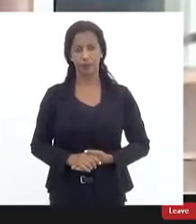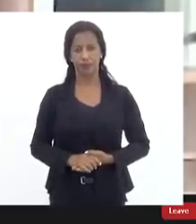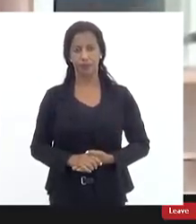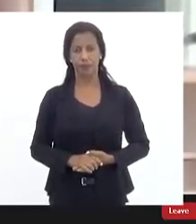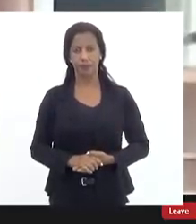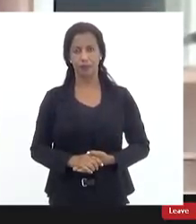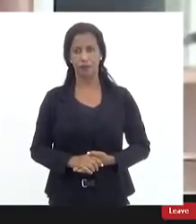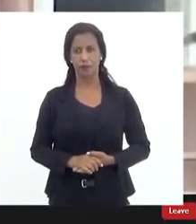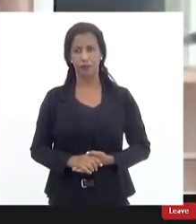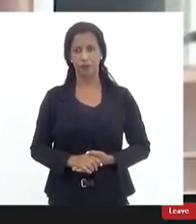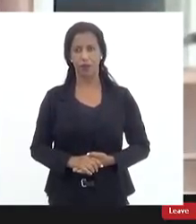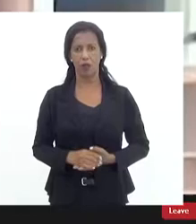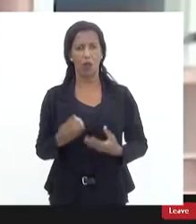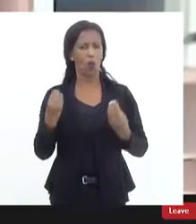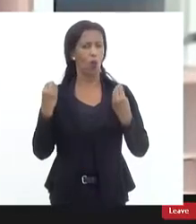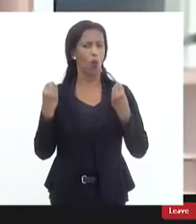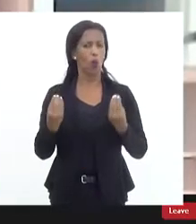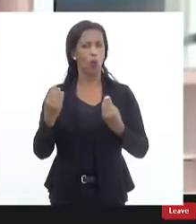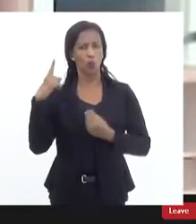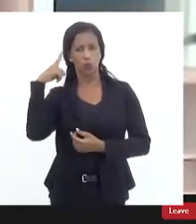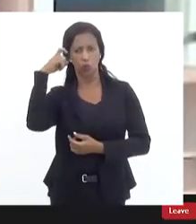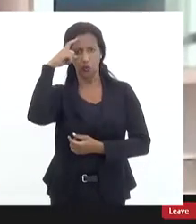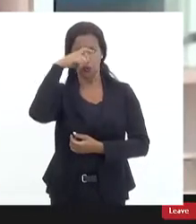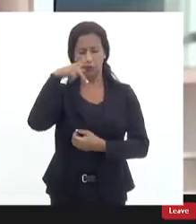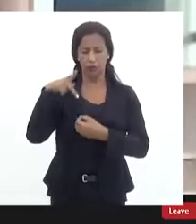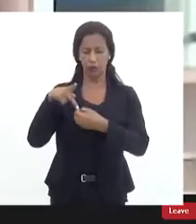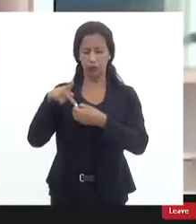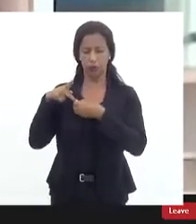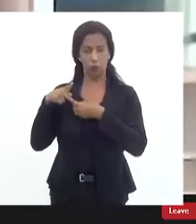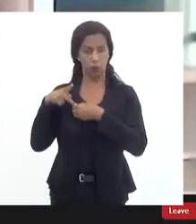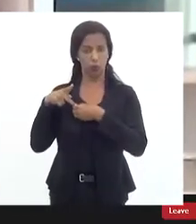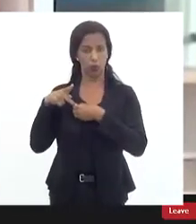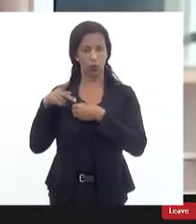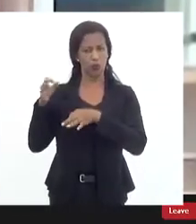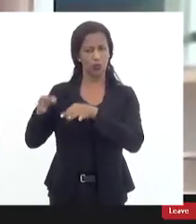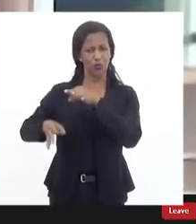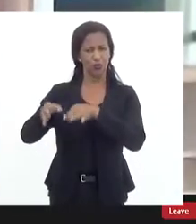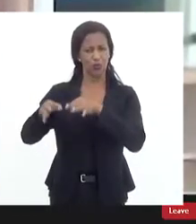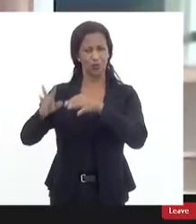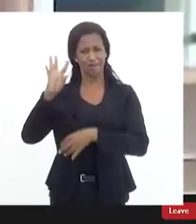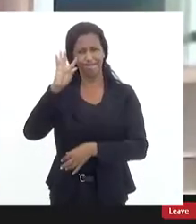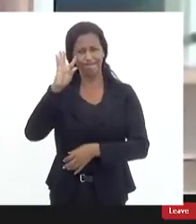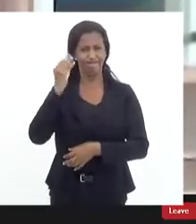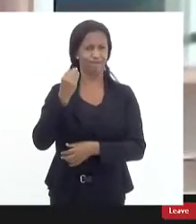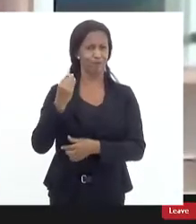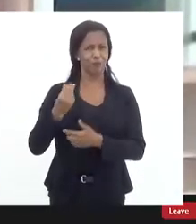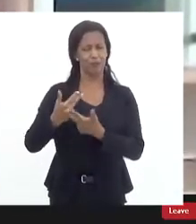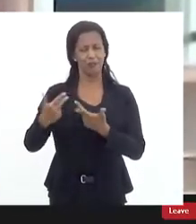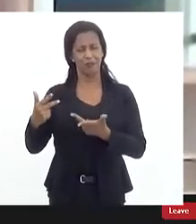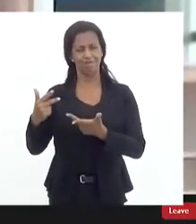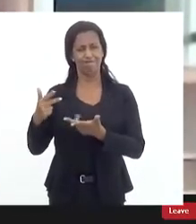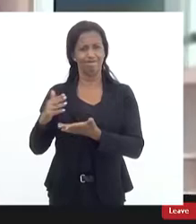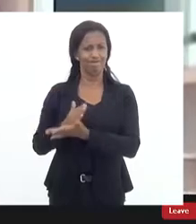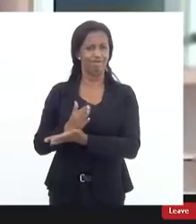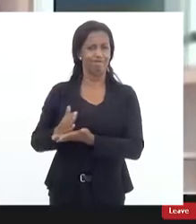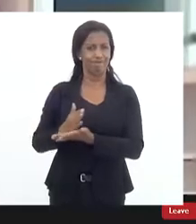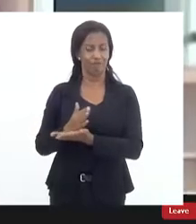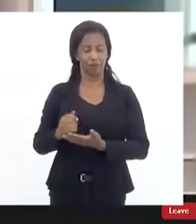o quanto que é difícil para o promotor de justiça plantonista tomar algumas decisões por exemplo